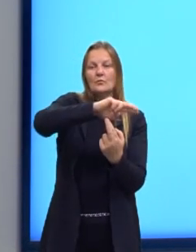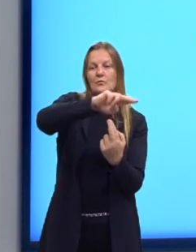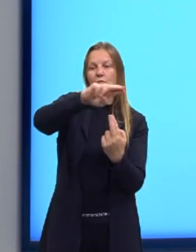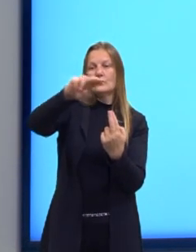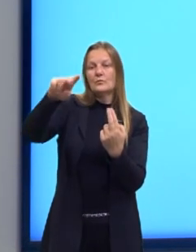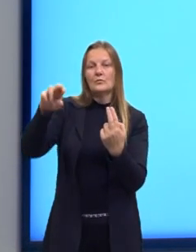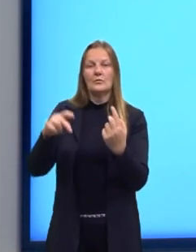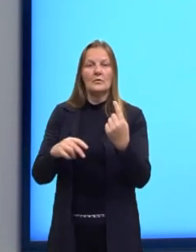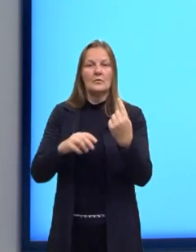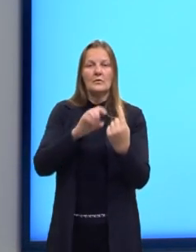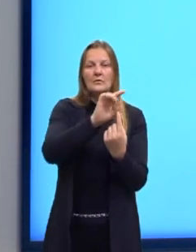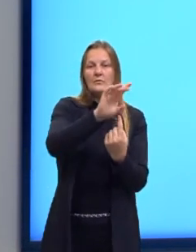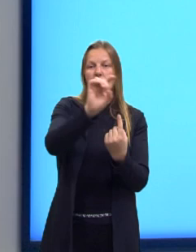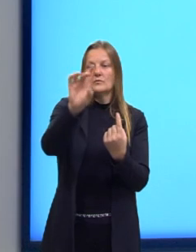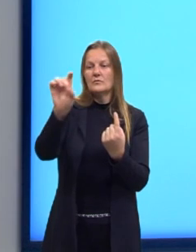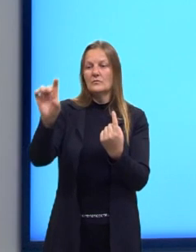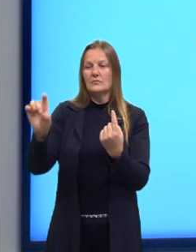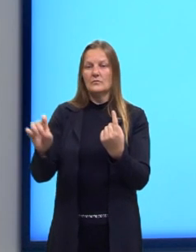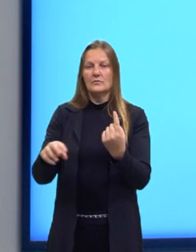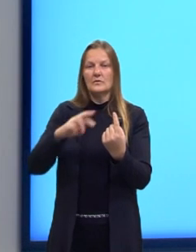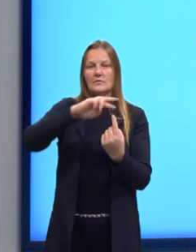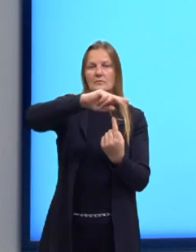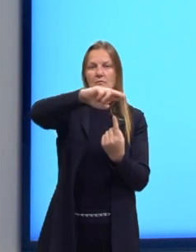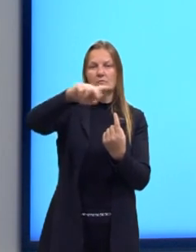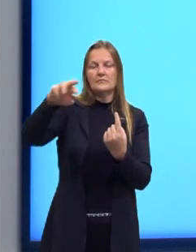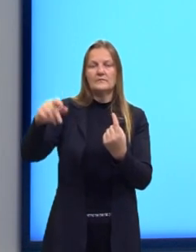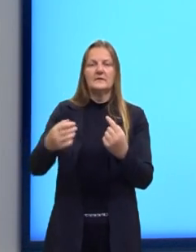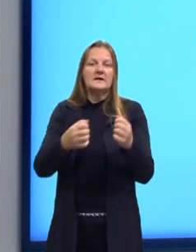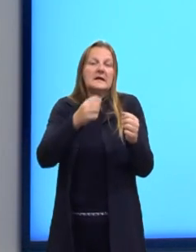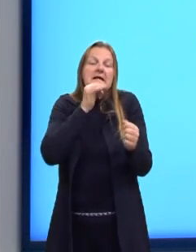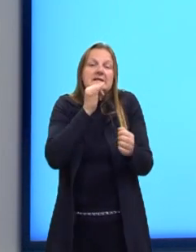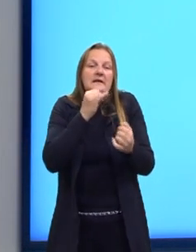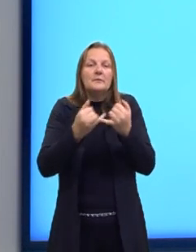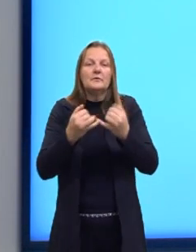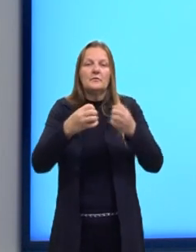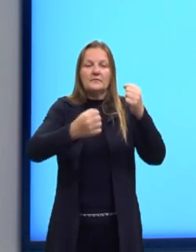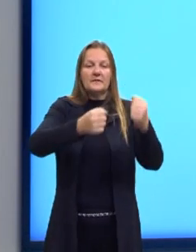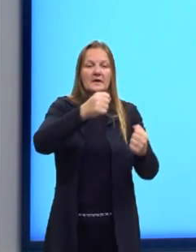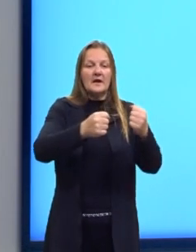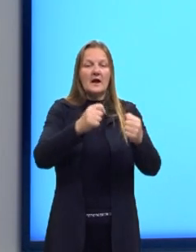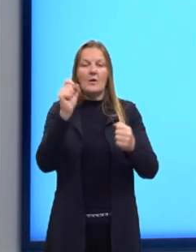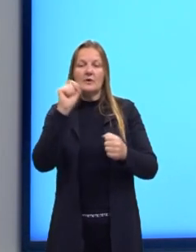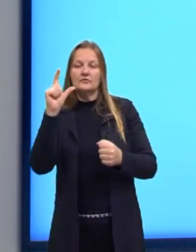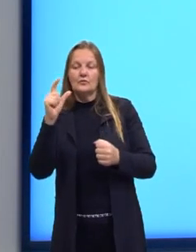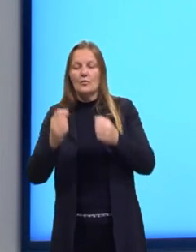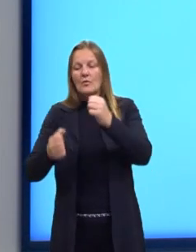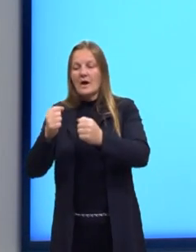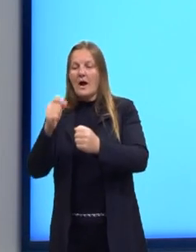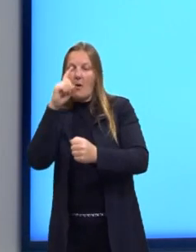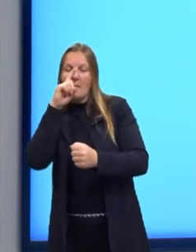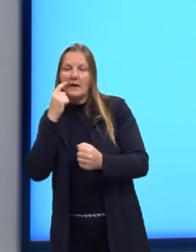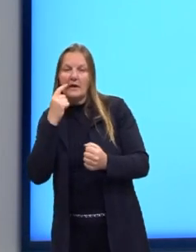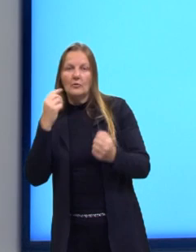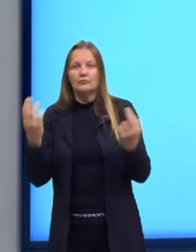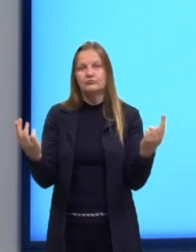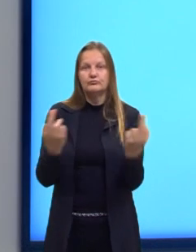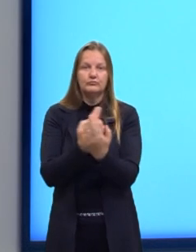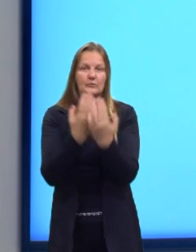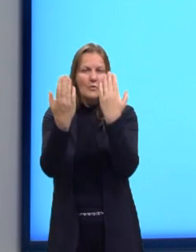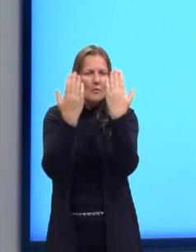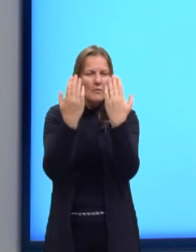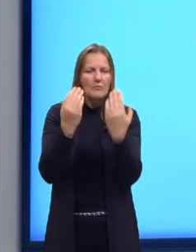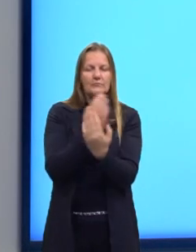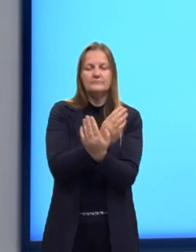Ou seja, eu vou comparar o carro azul com o carro amarelo. Eu uso o comparativo. Eu vou